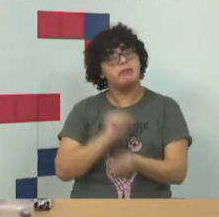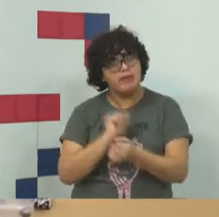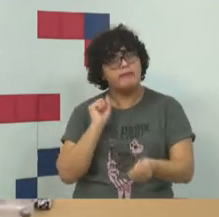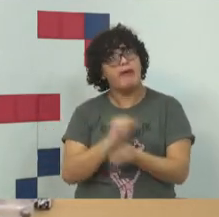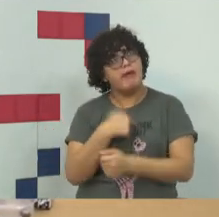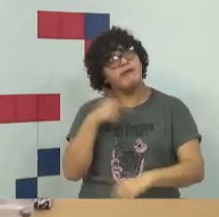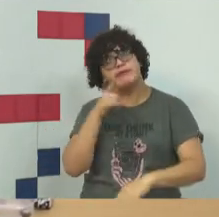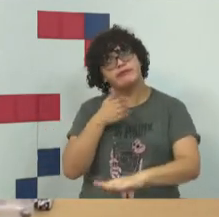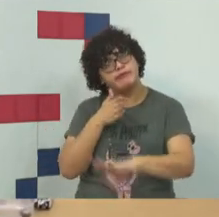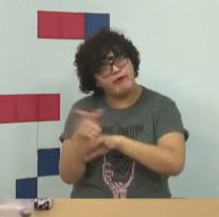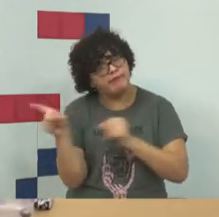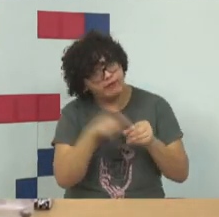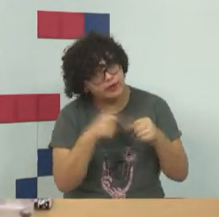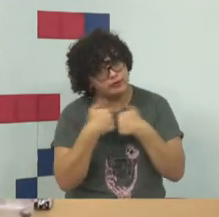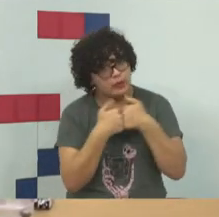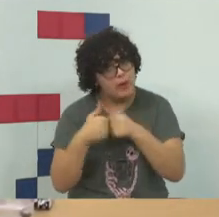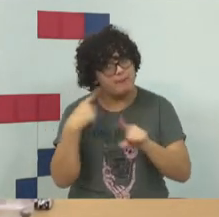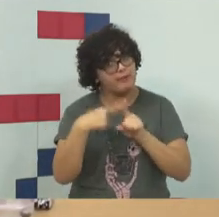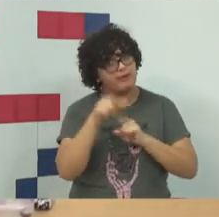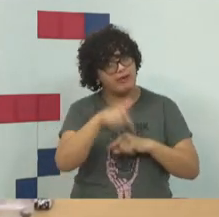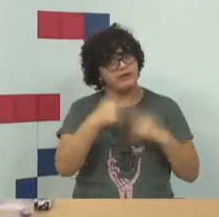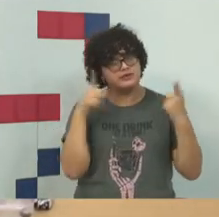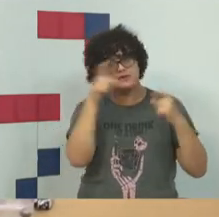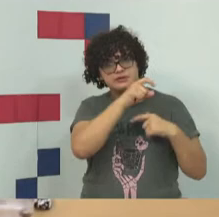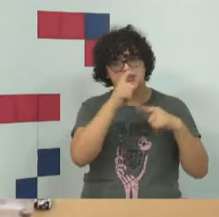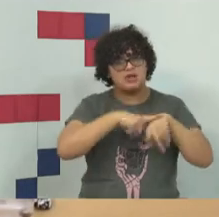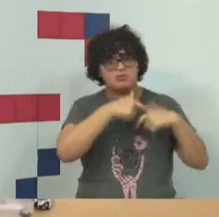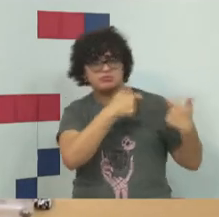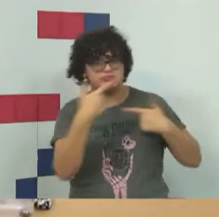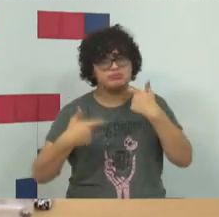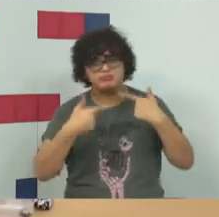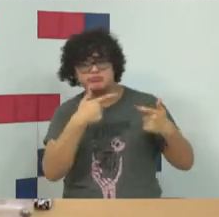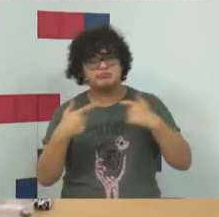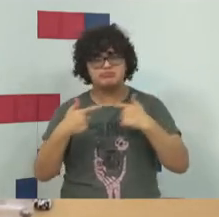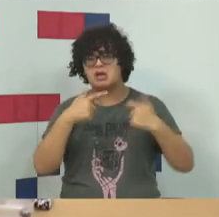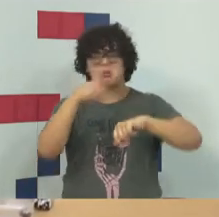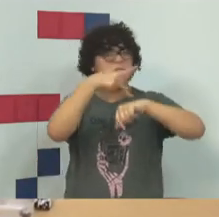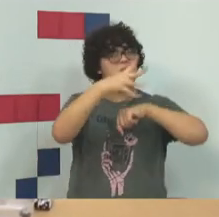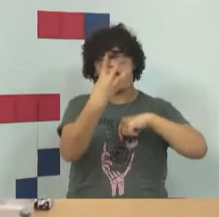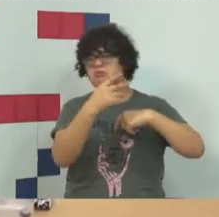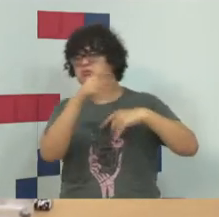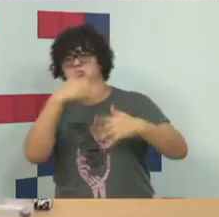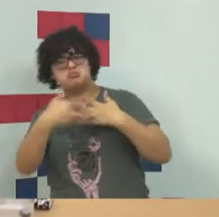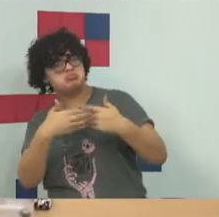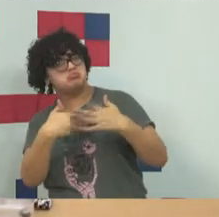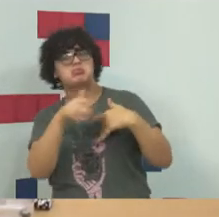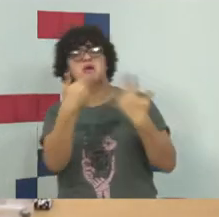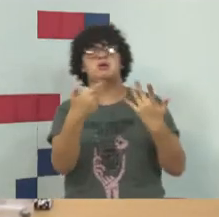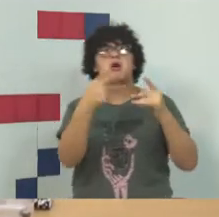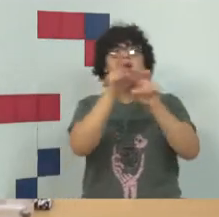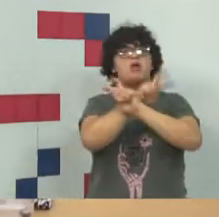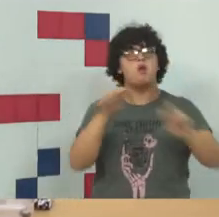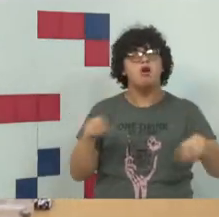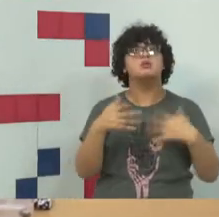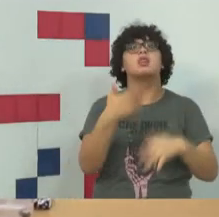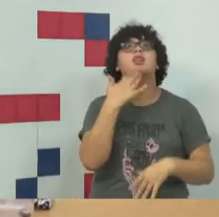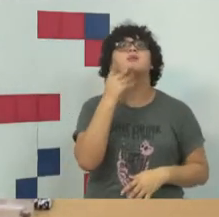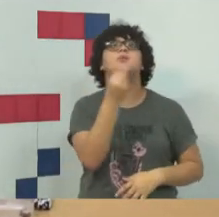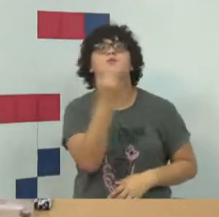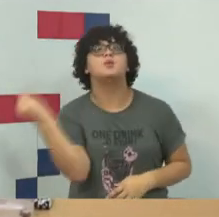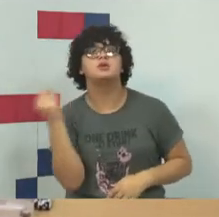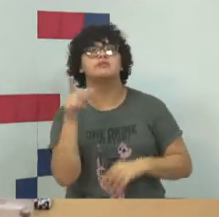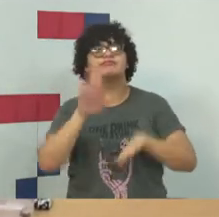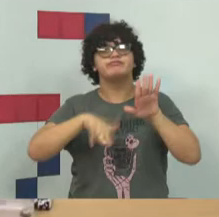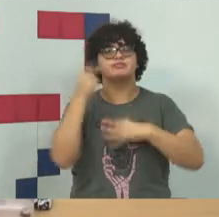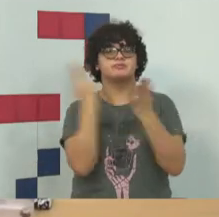retornar no jogo e você não consegue exercer o seu direito de jogar na internet. Isso é cyberbullying. Isso é cyberbullying. Não muitas coisas